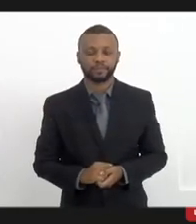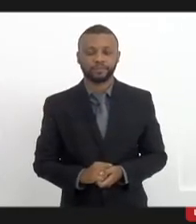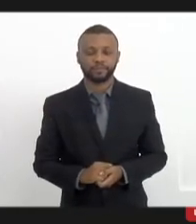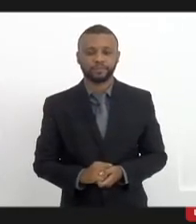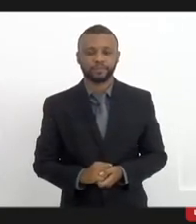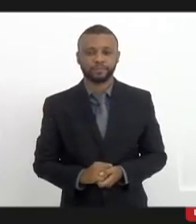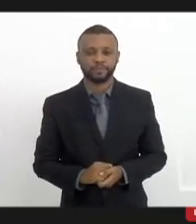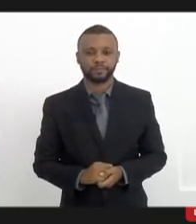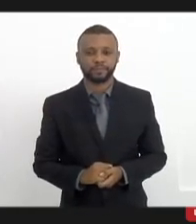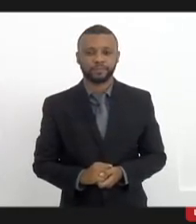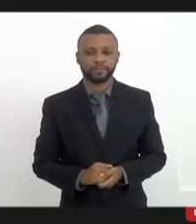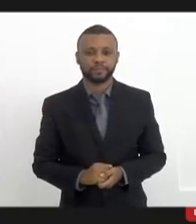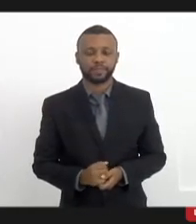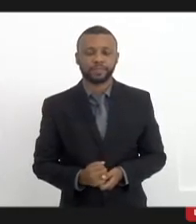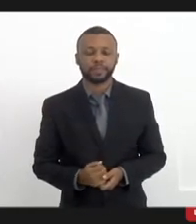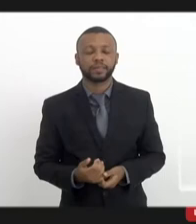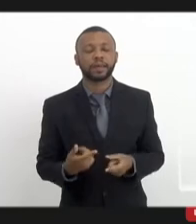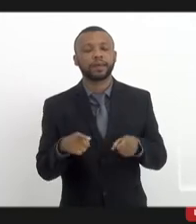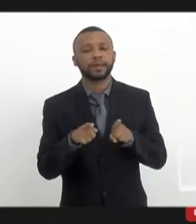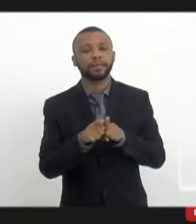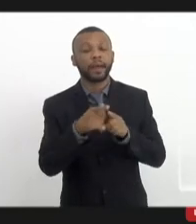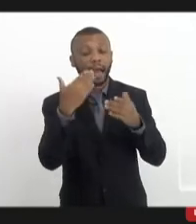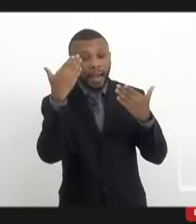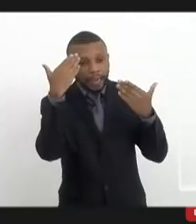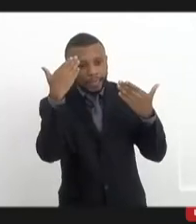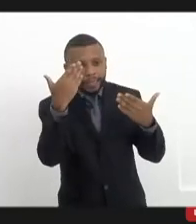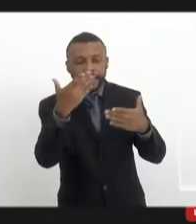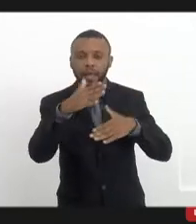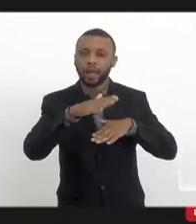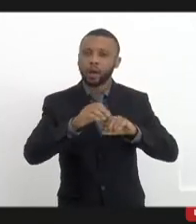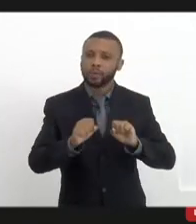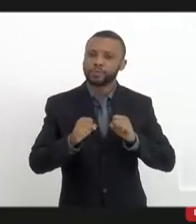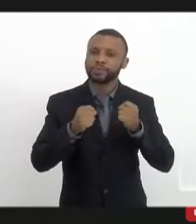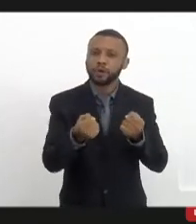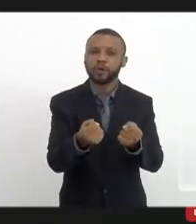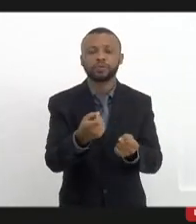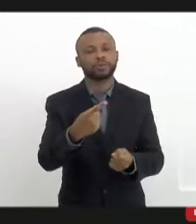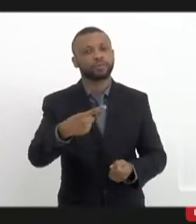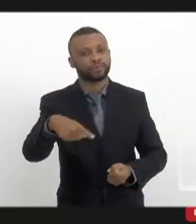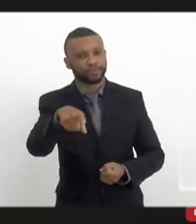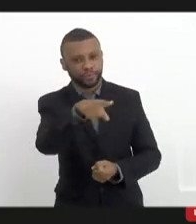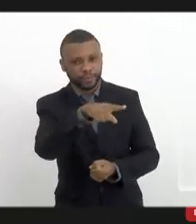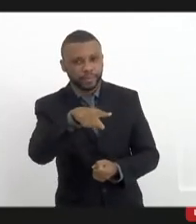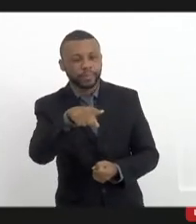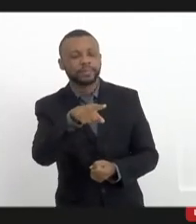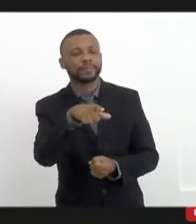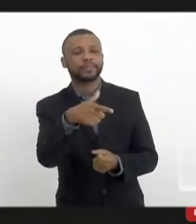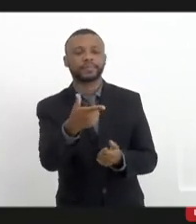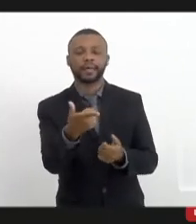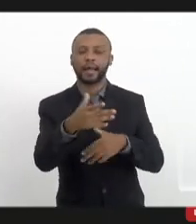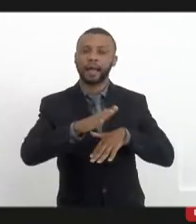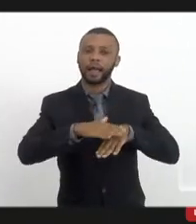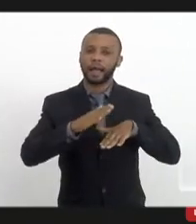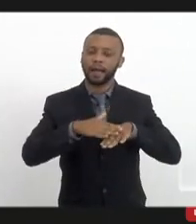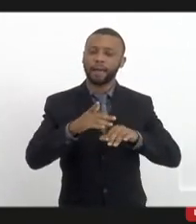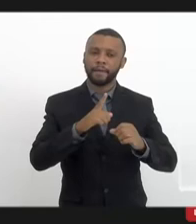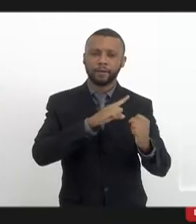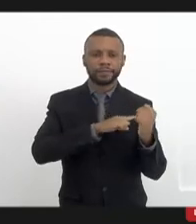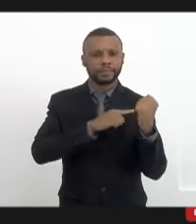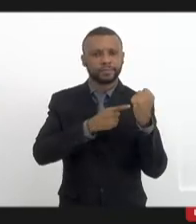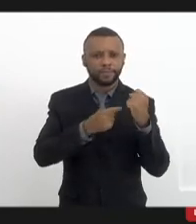e agradecer mesmo o empenho de vocês de estarem se esforçando para ajudar